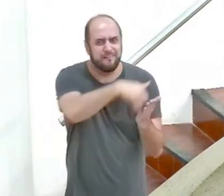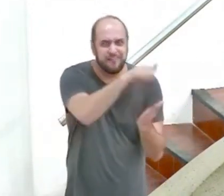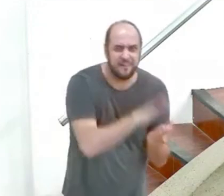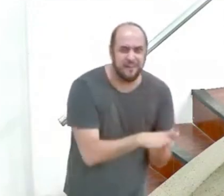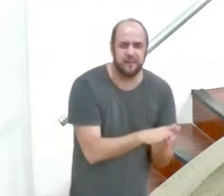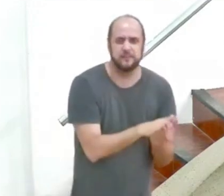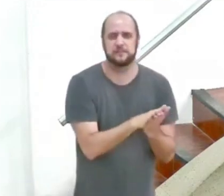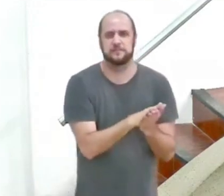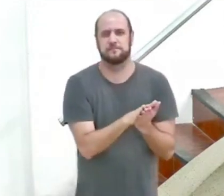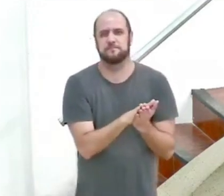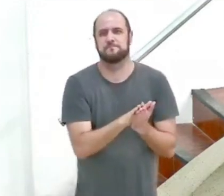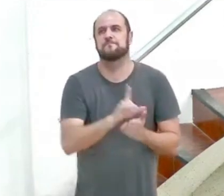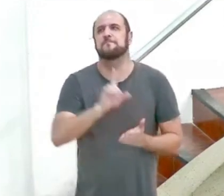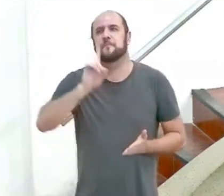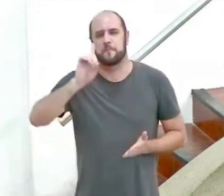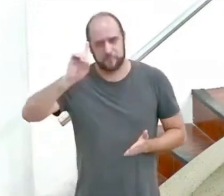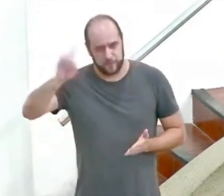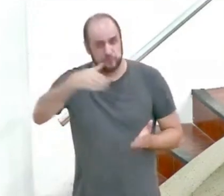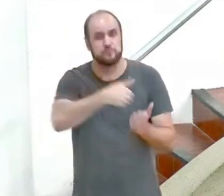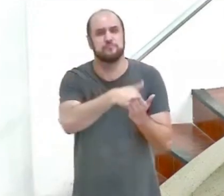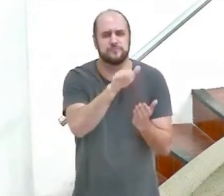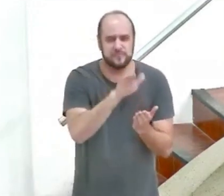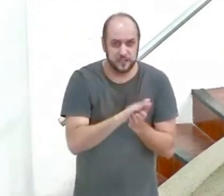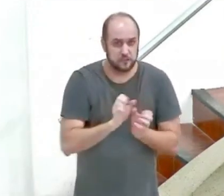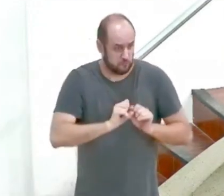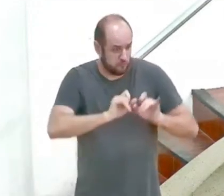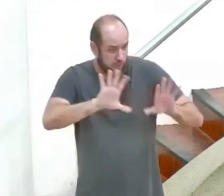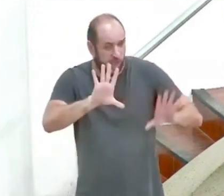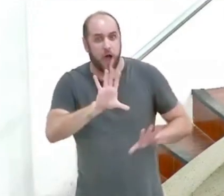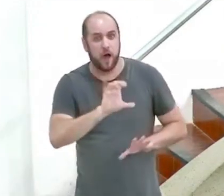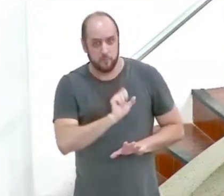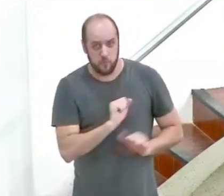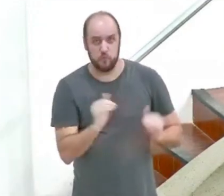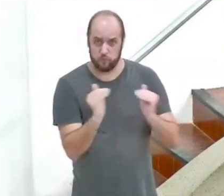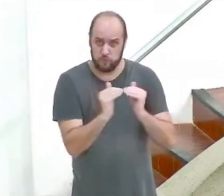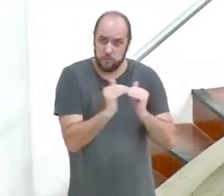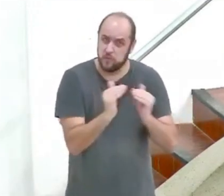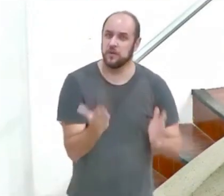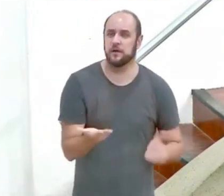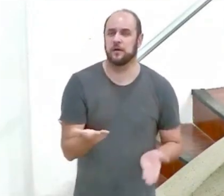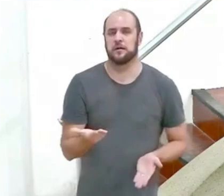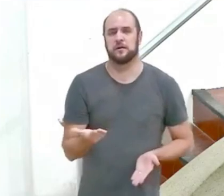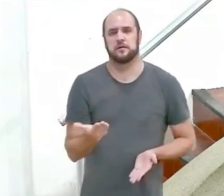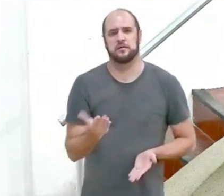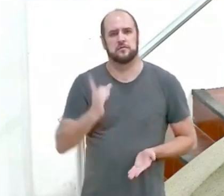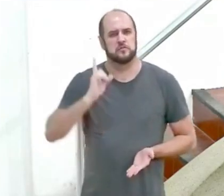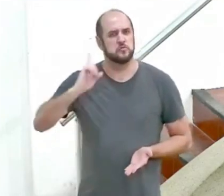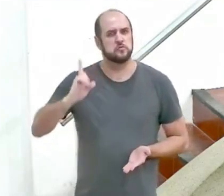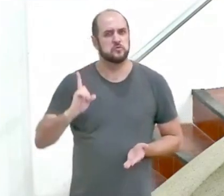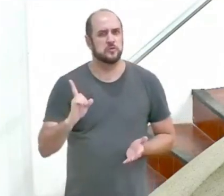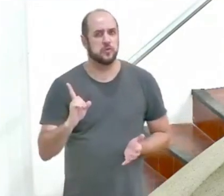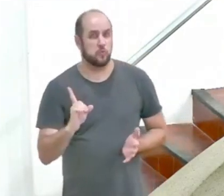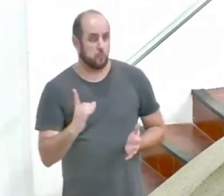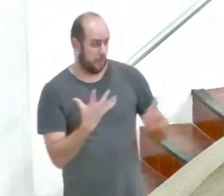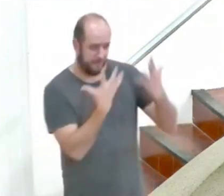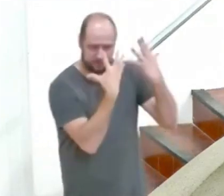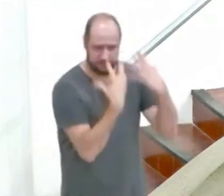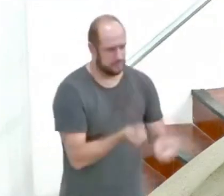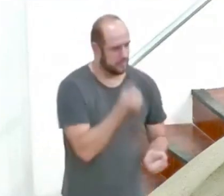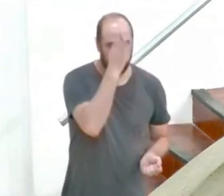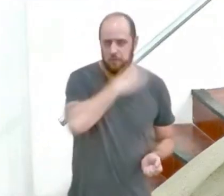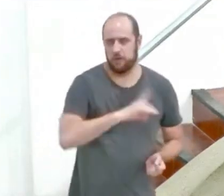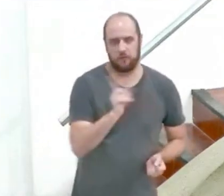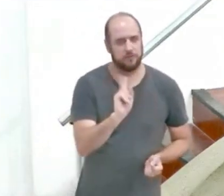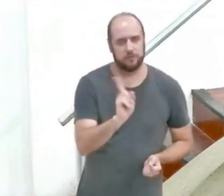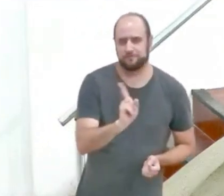Deus é vingador a vingança de Deus flui do seu amor um Deus que não vinga o mal é conivente com o mal e